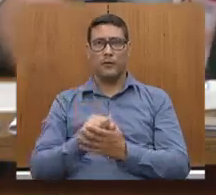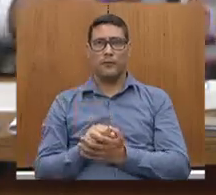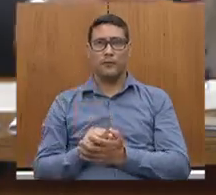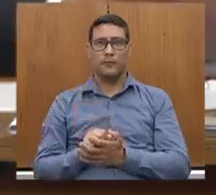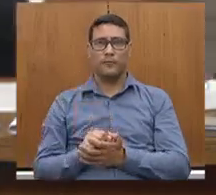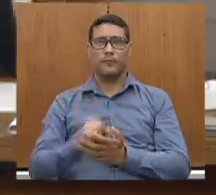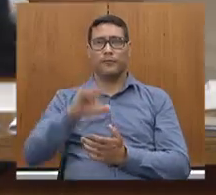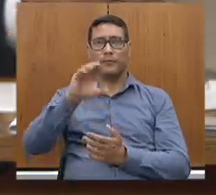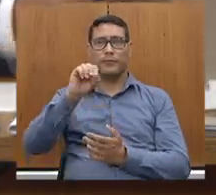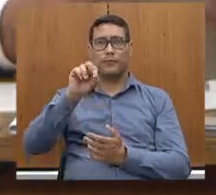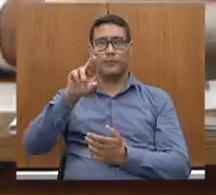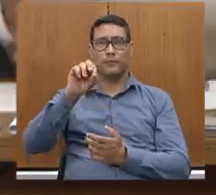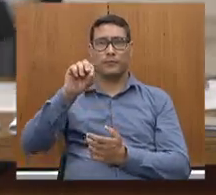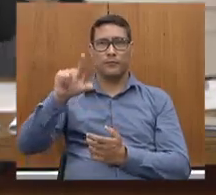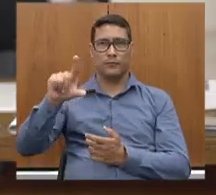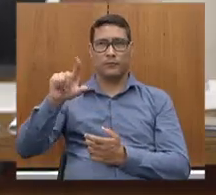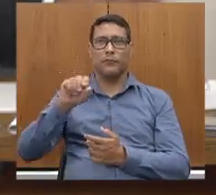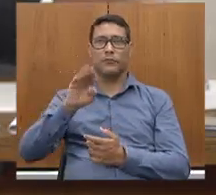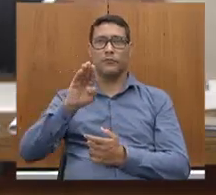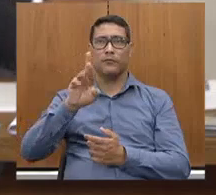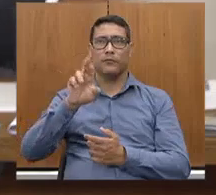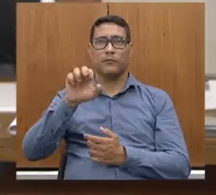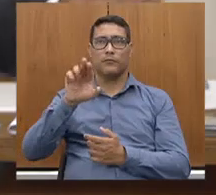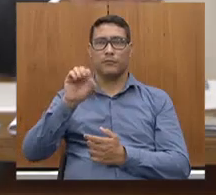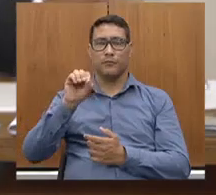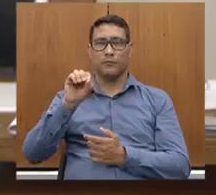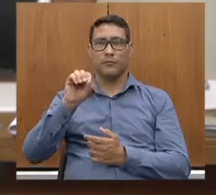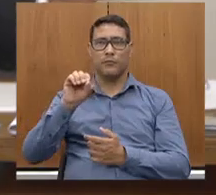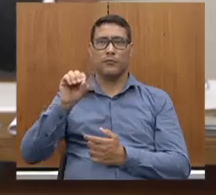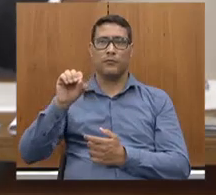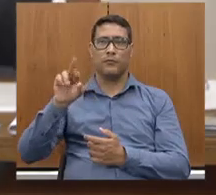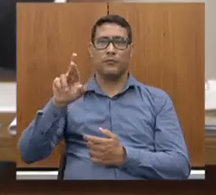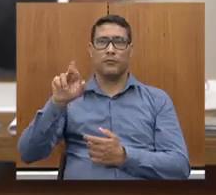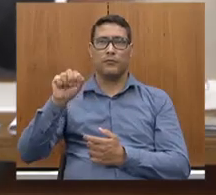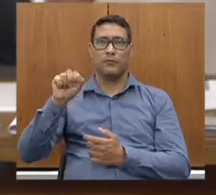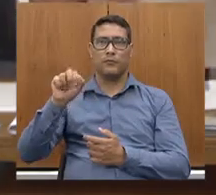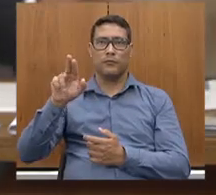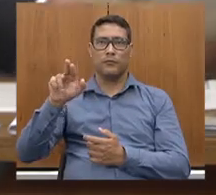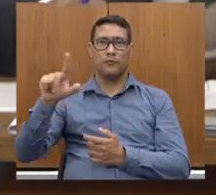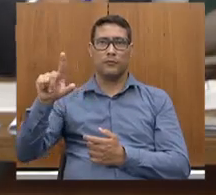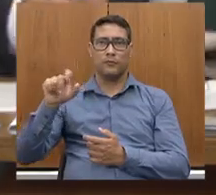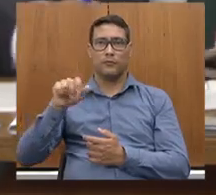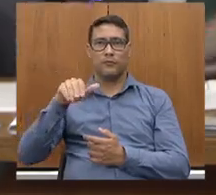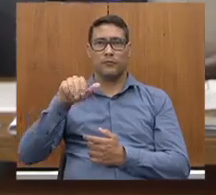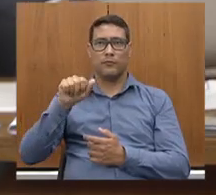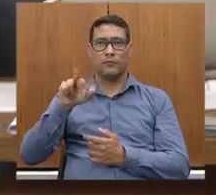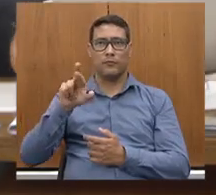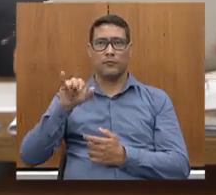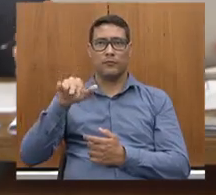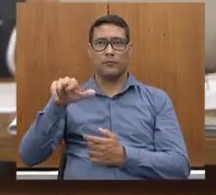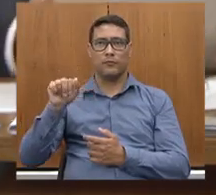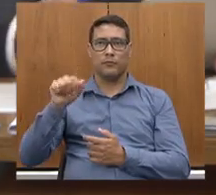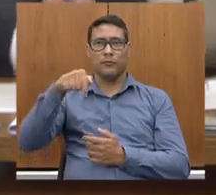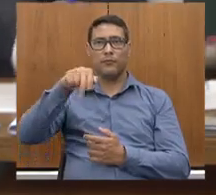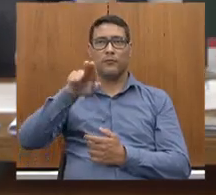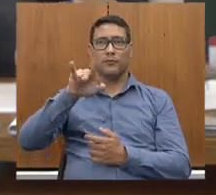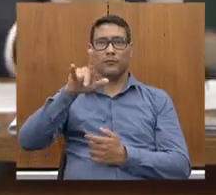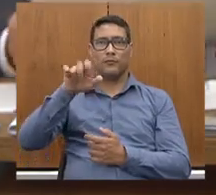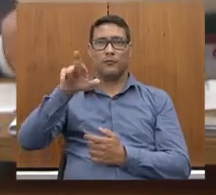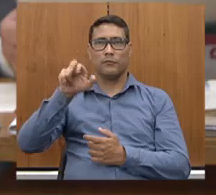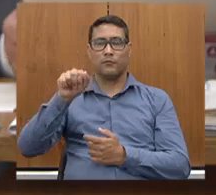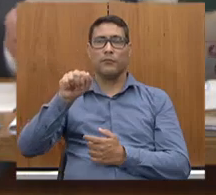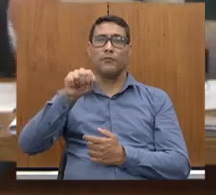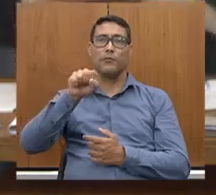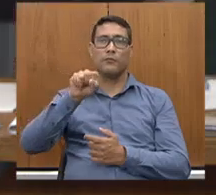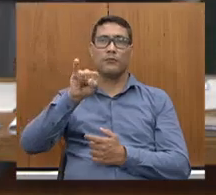a Carol, o Breno, o Raul Mariano, a Marina, o Guilherme, a